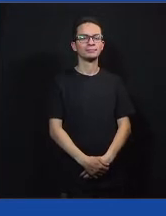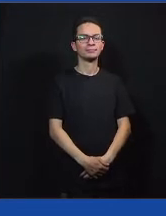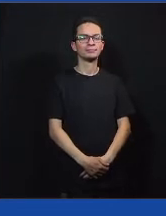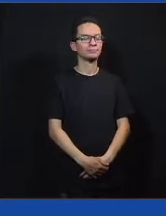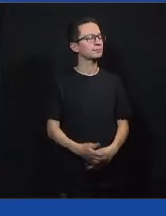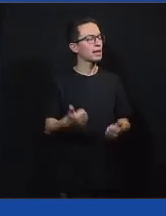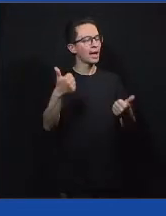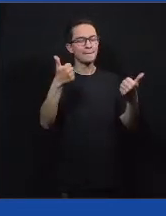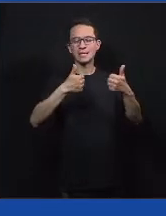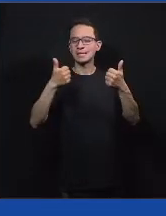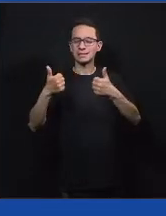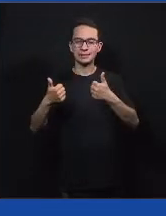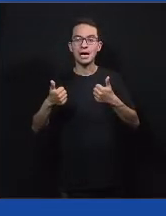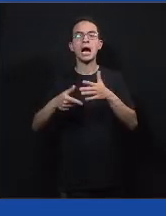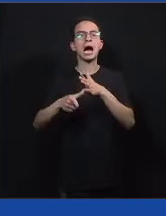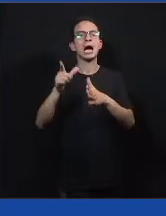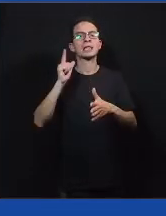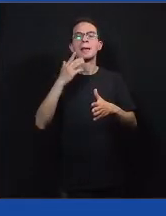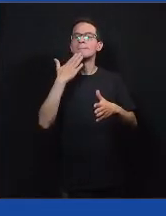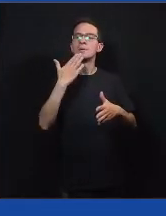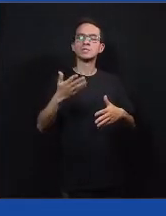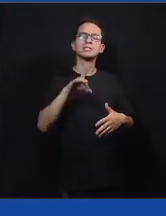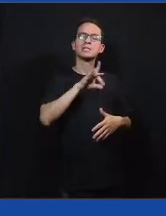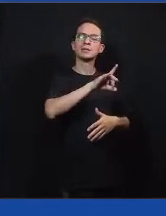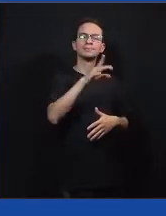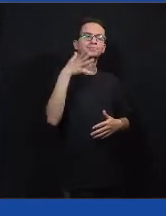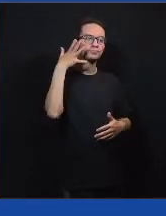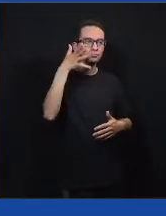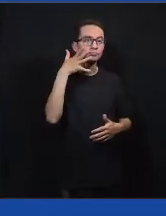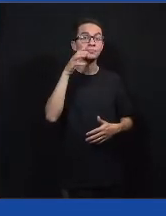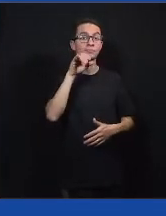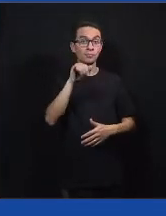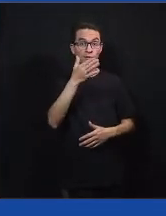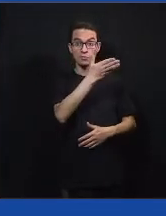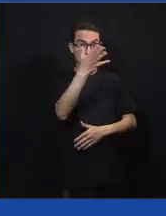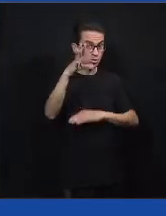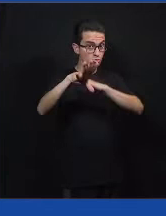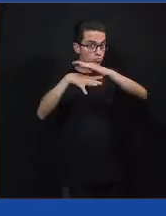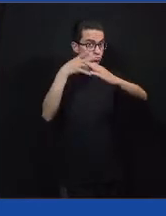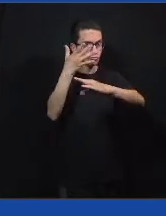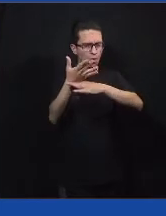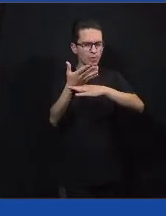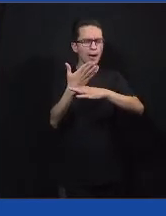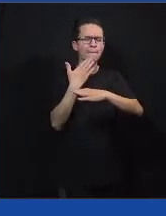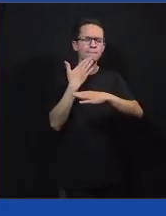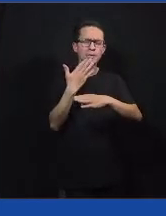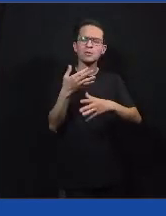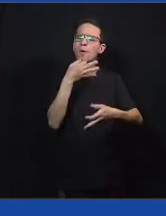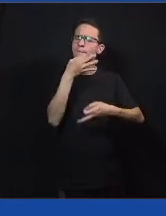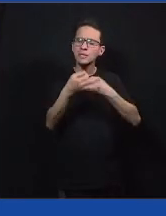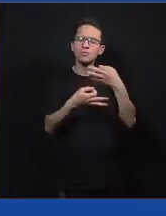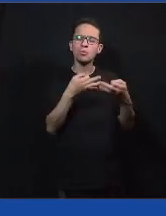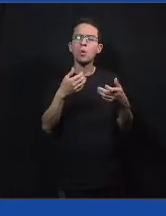Beleza. Gente, antes de eu passar a bola para o resto do pessoal, quem estiver no YouTube e puder contar para a gente aí nome, cidade,